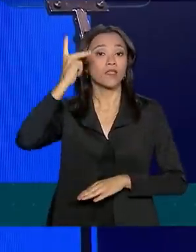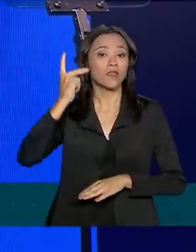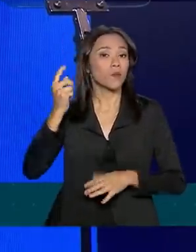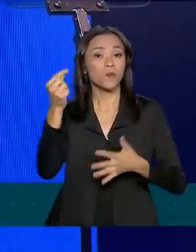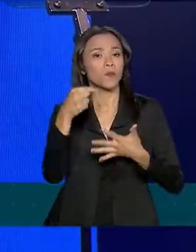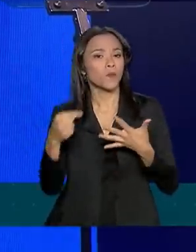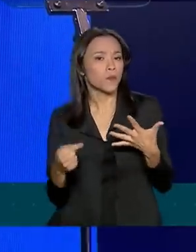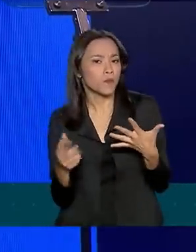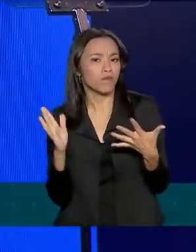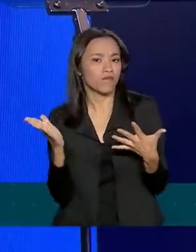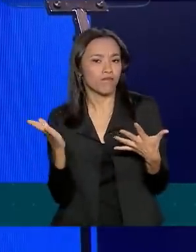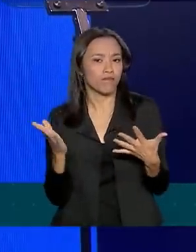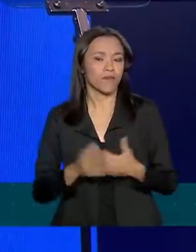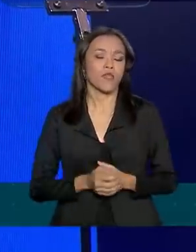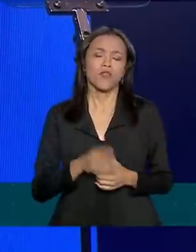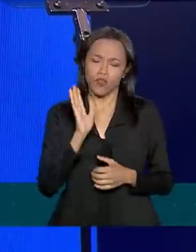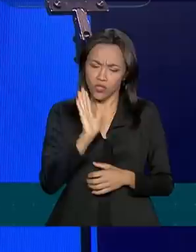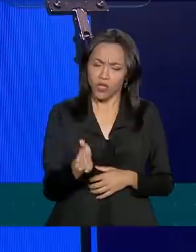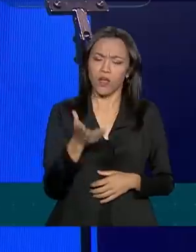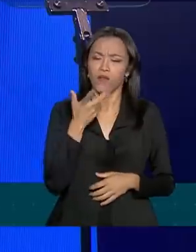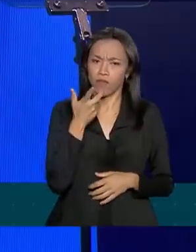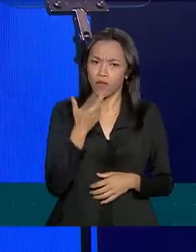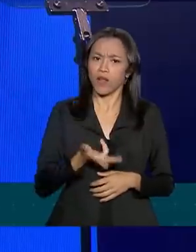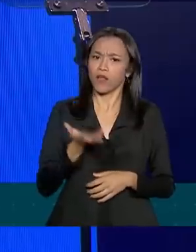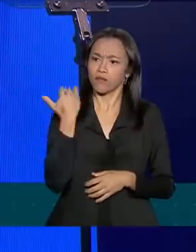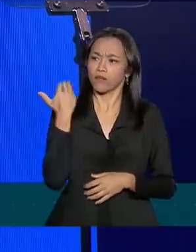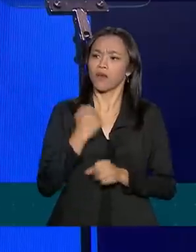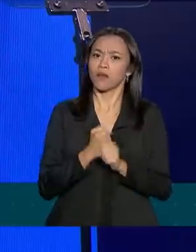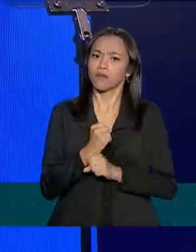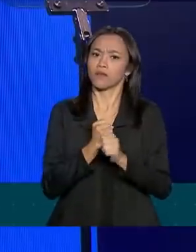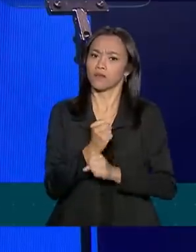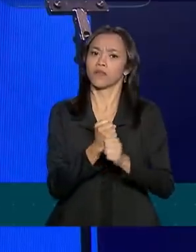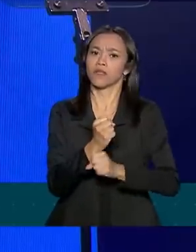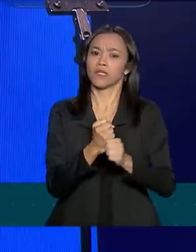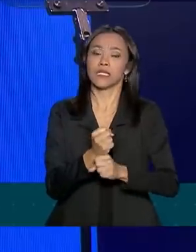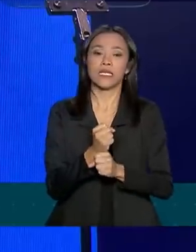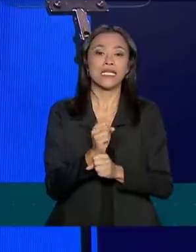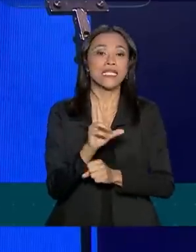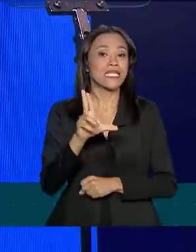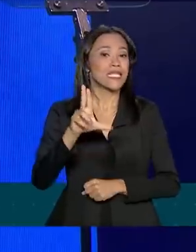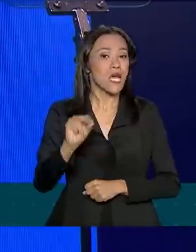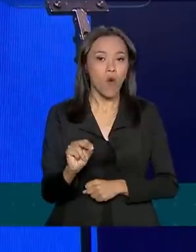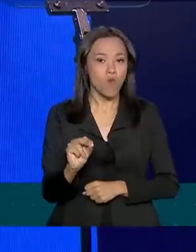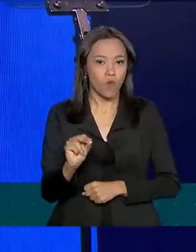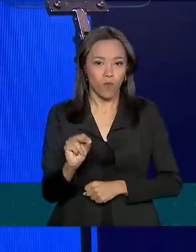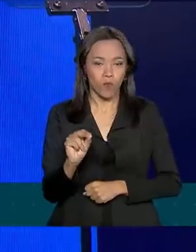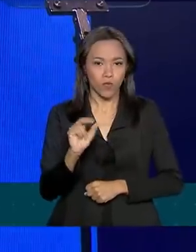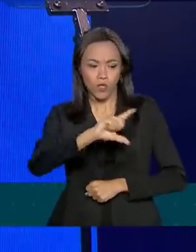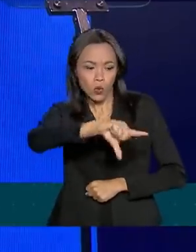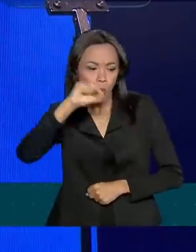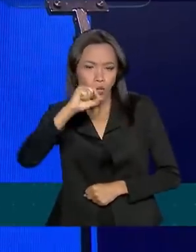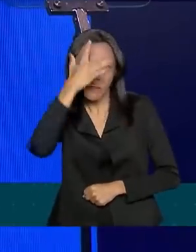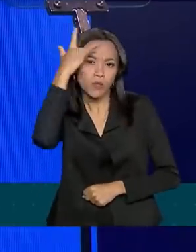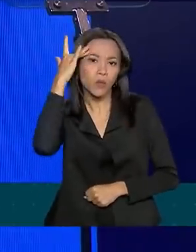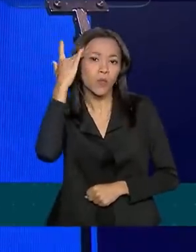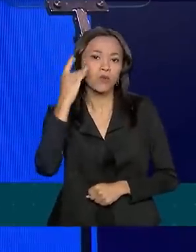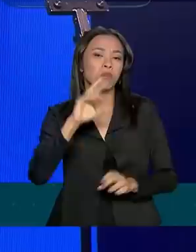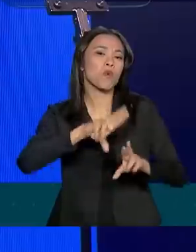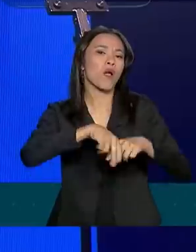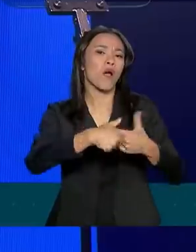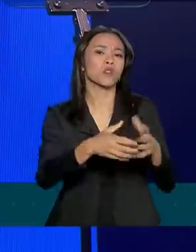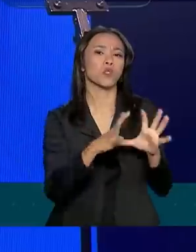como havia falado durante anos, não teremos indicações políticas. A